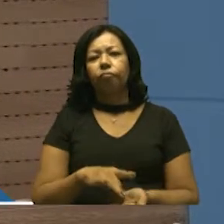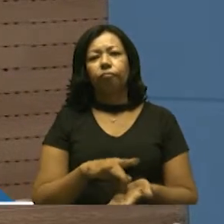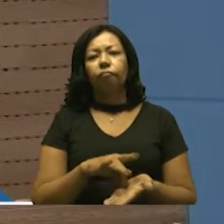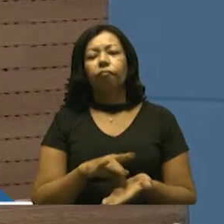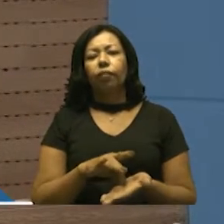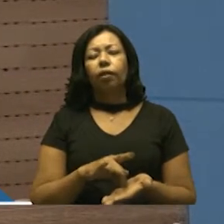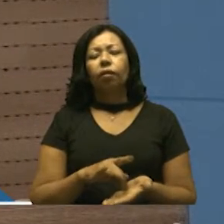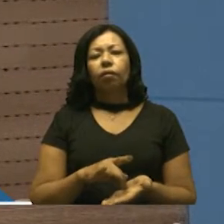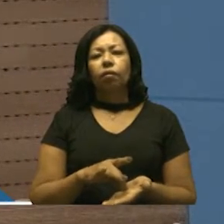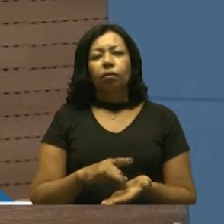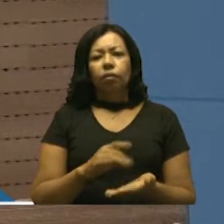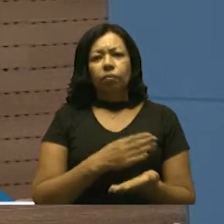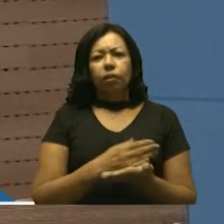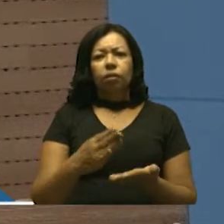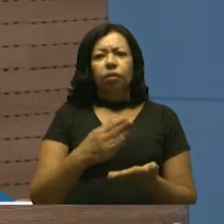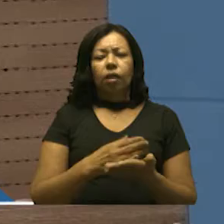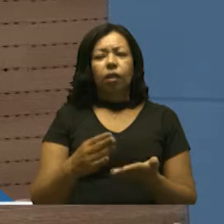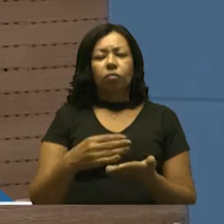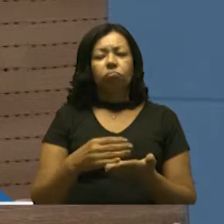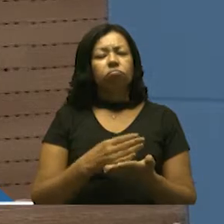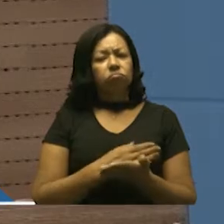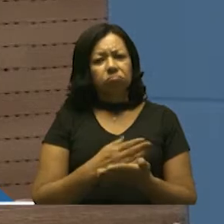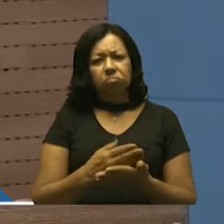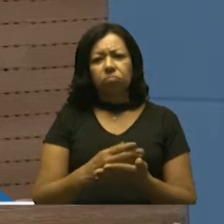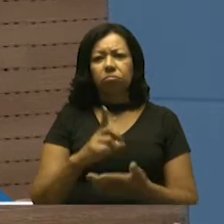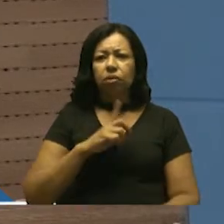Ele parte da primícia de um sonho,